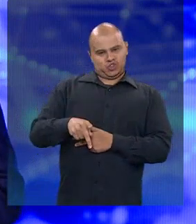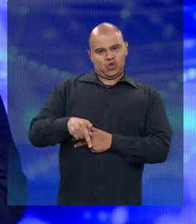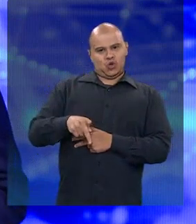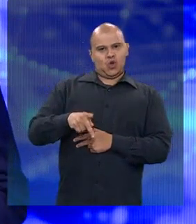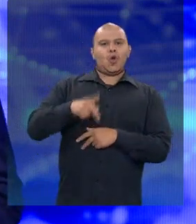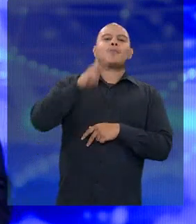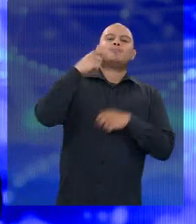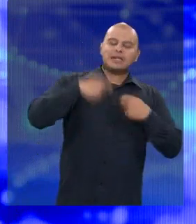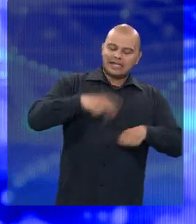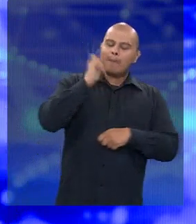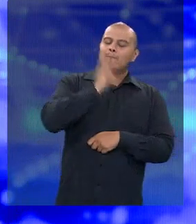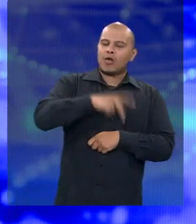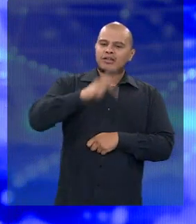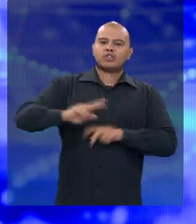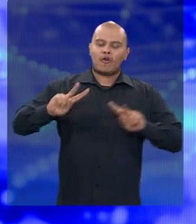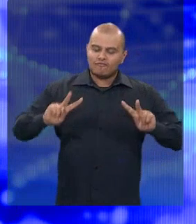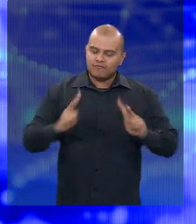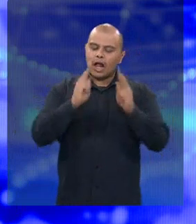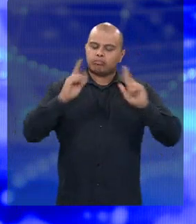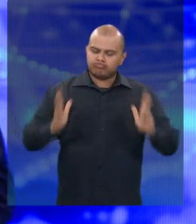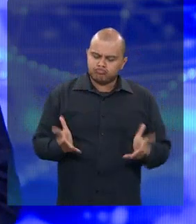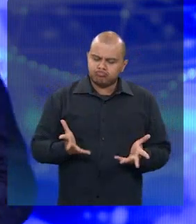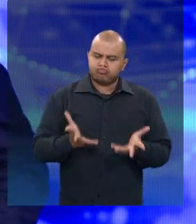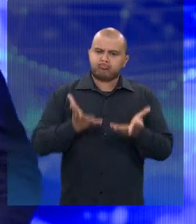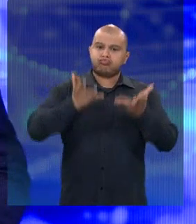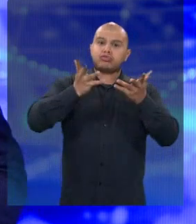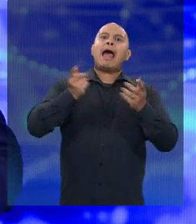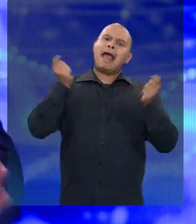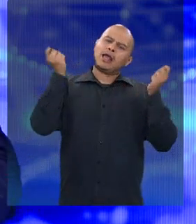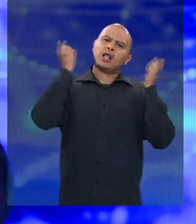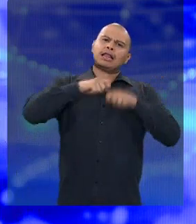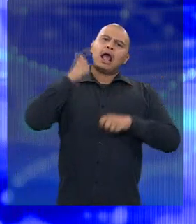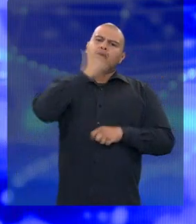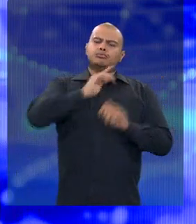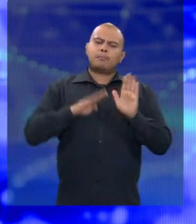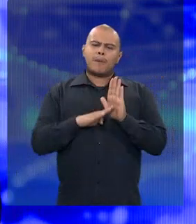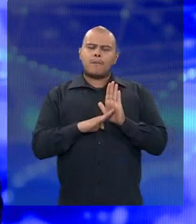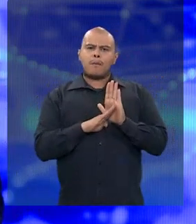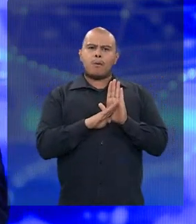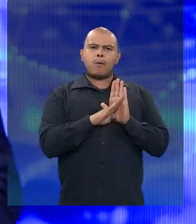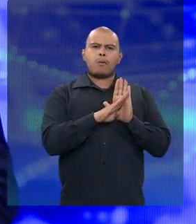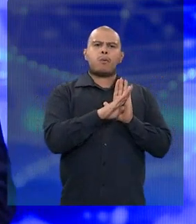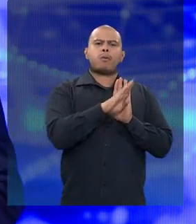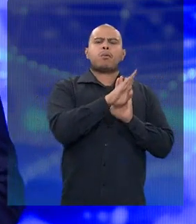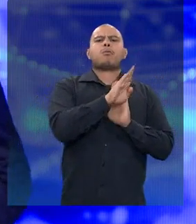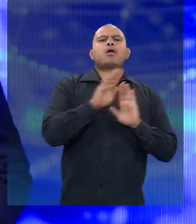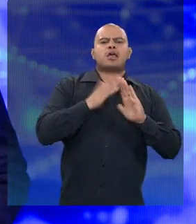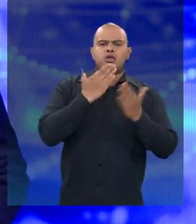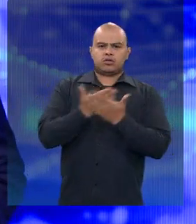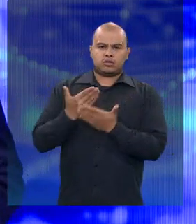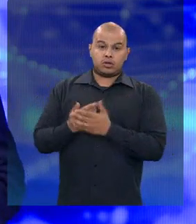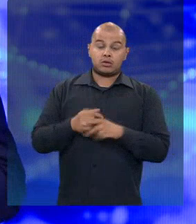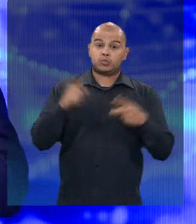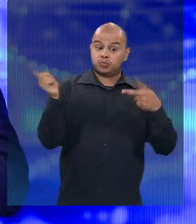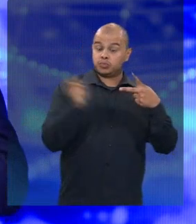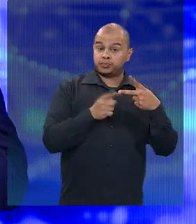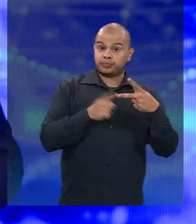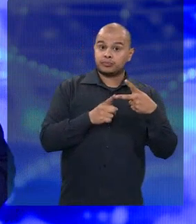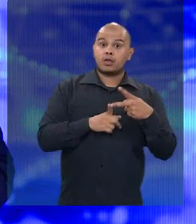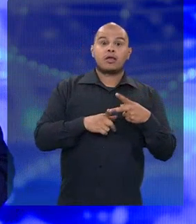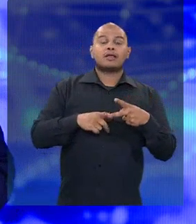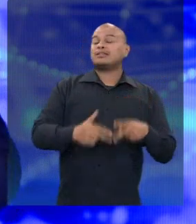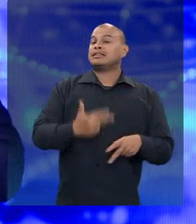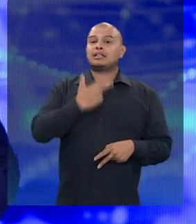professora. E assim nós vamos subir em todos os níveis educacionais. Ponto número dois, não